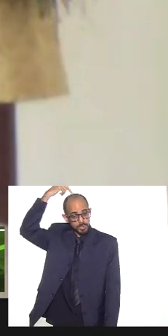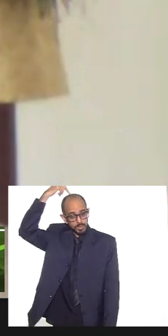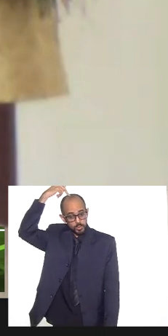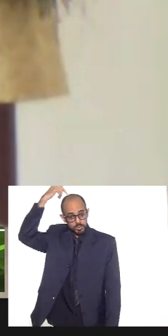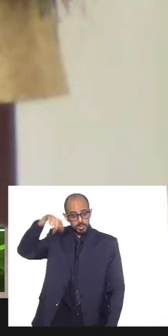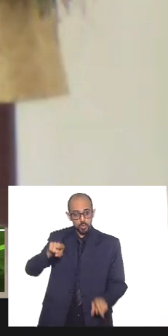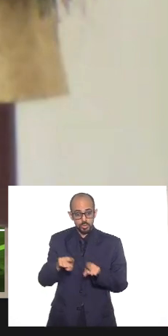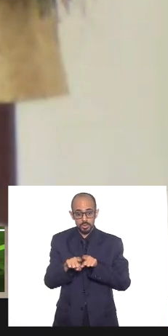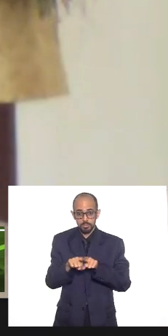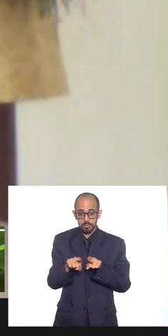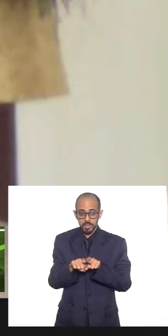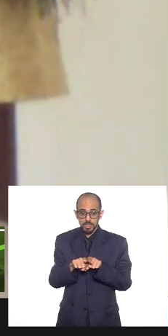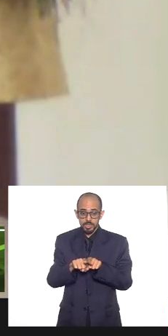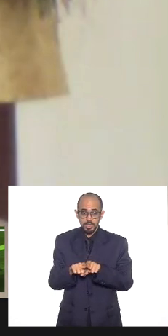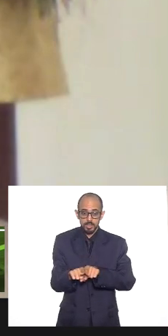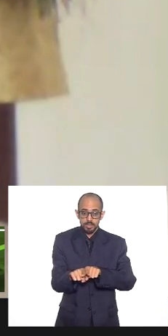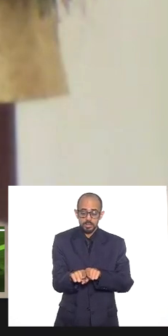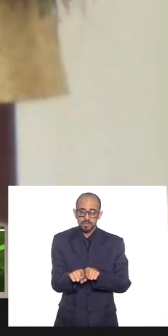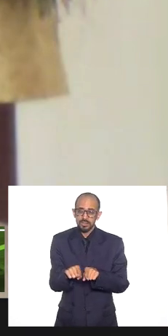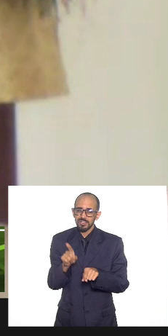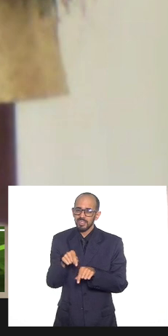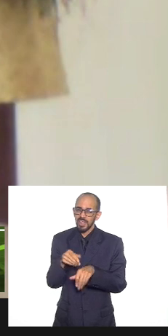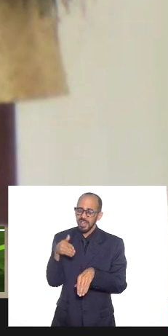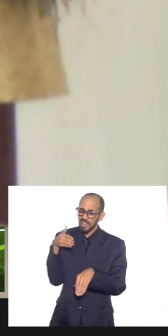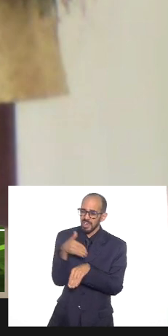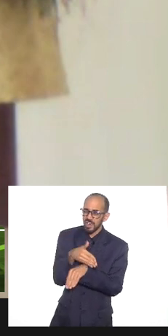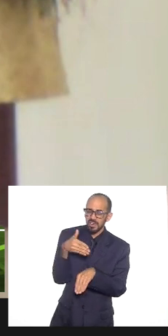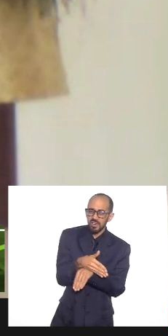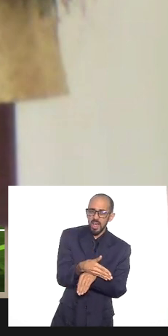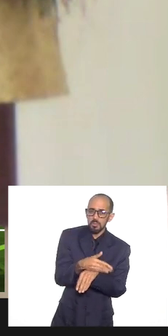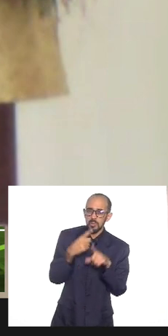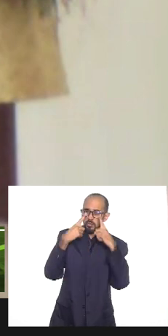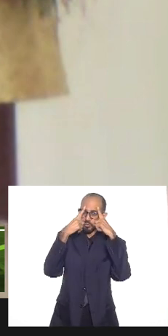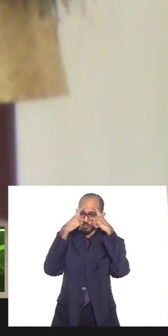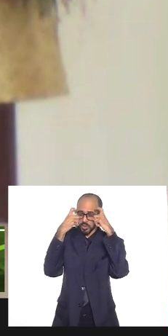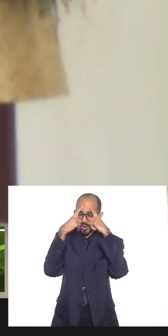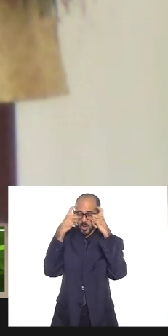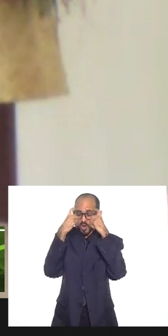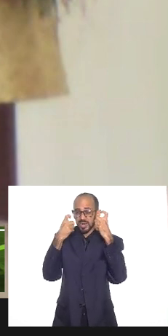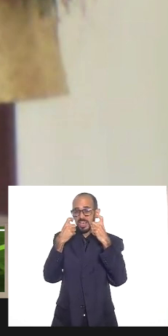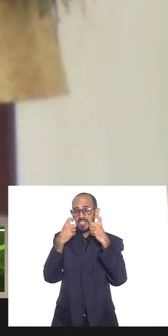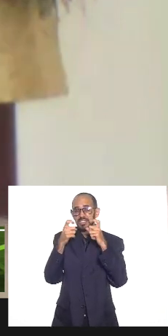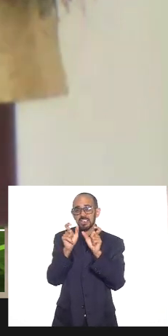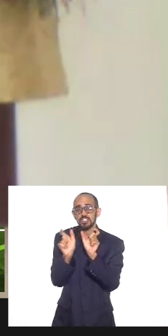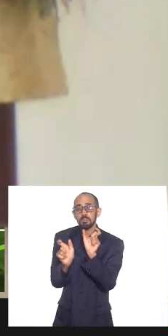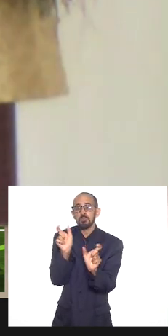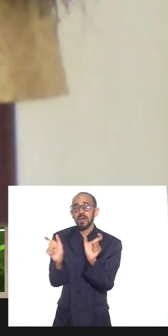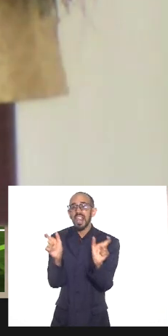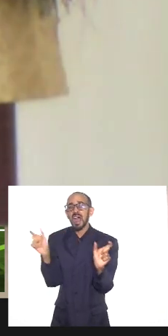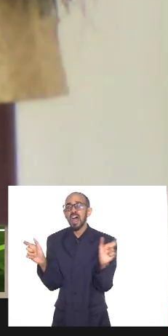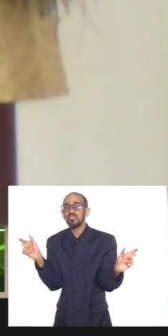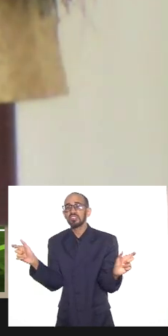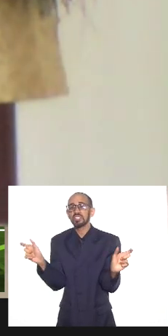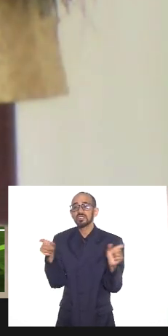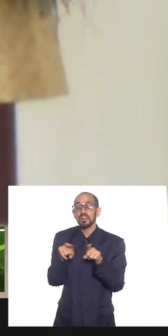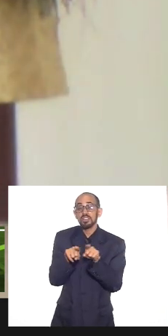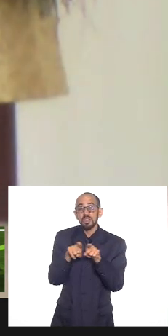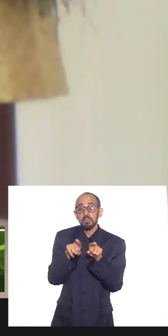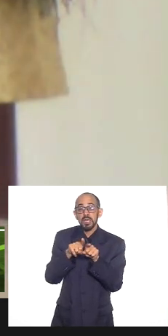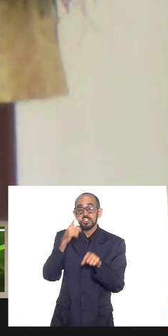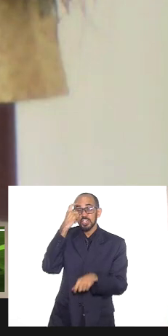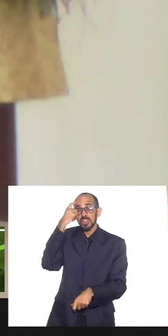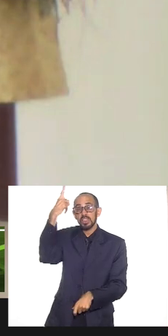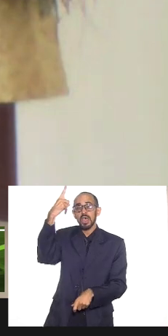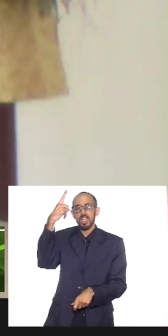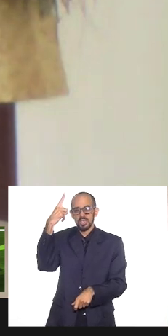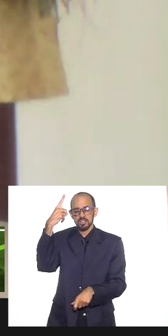neopentecostalismo permeado com violência semântica e semiológicas, que é